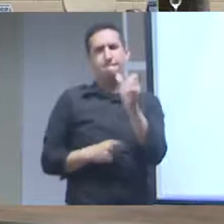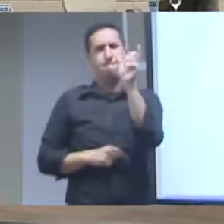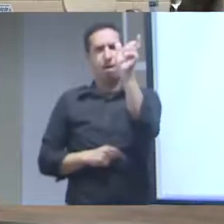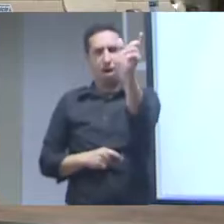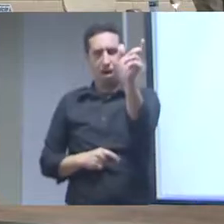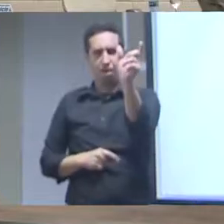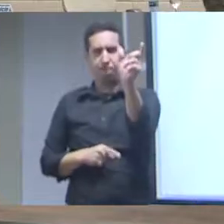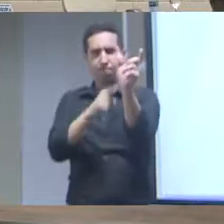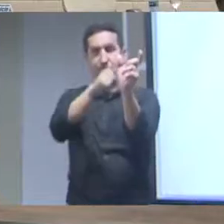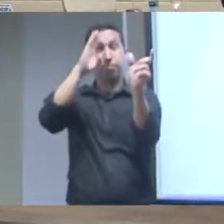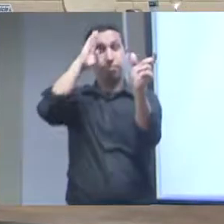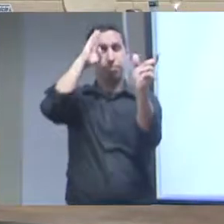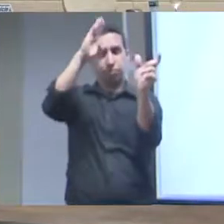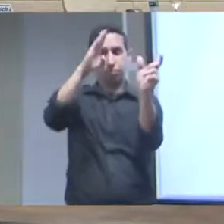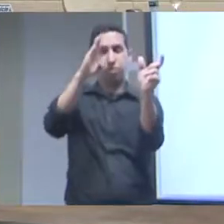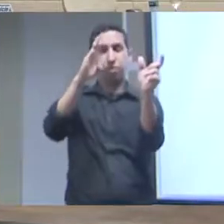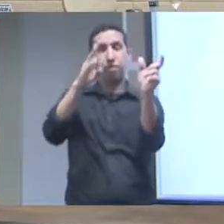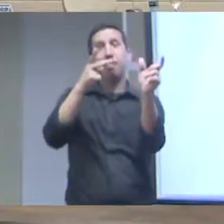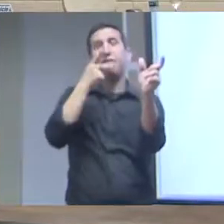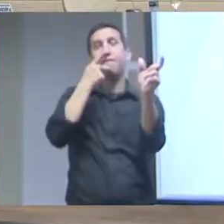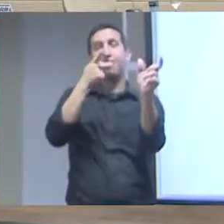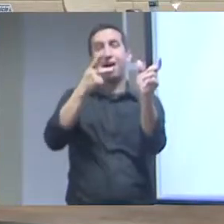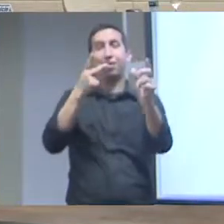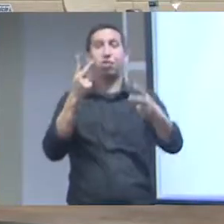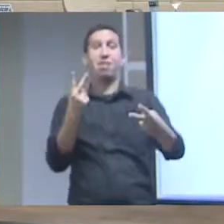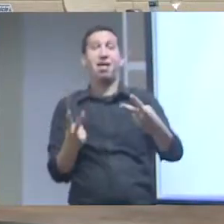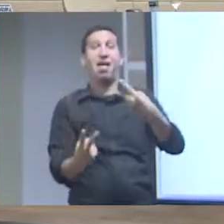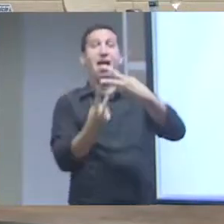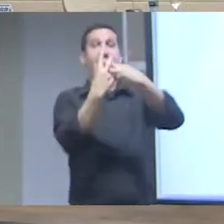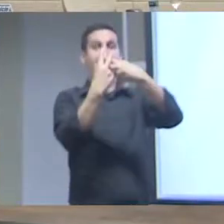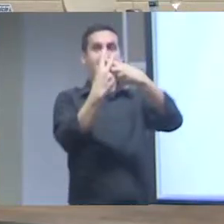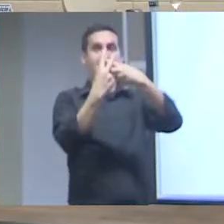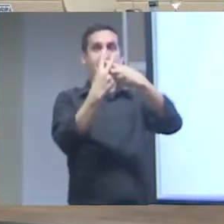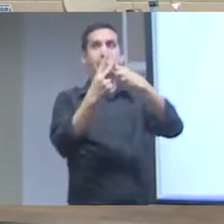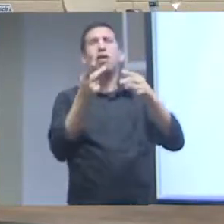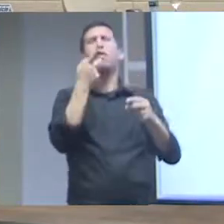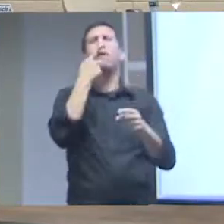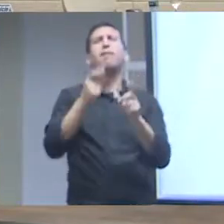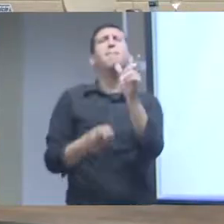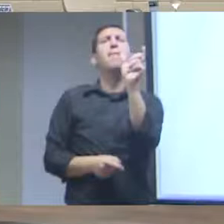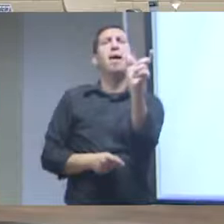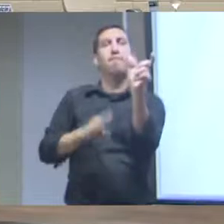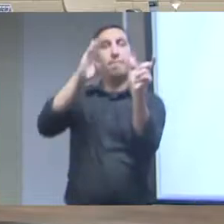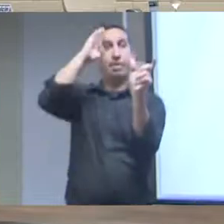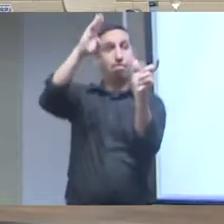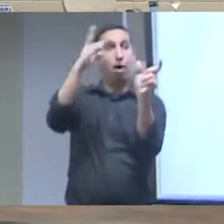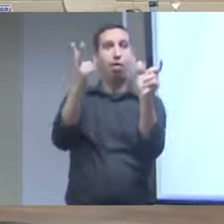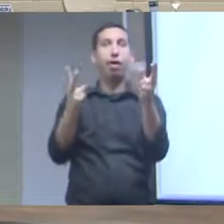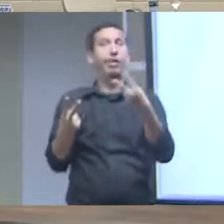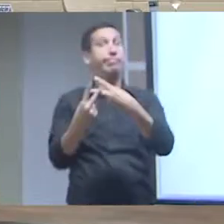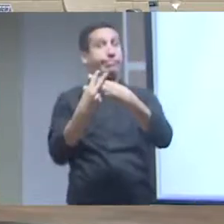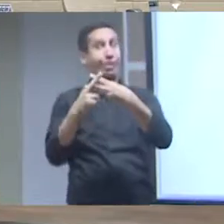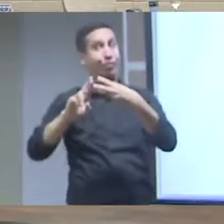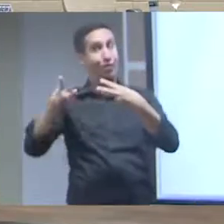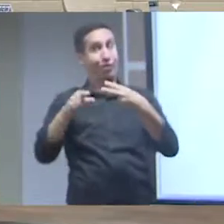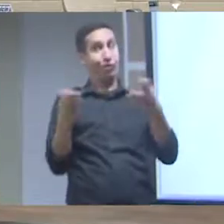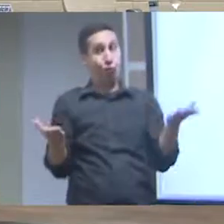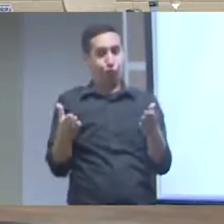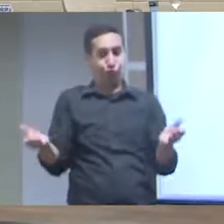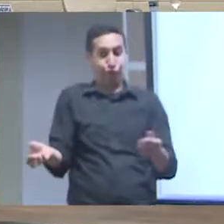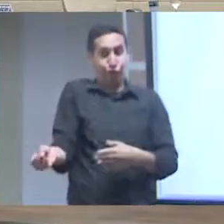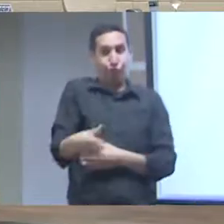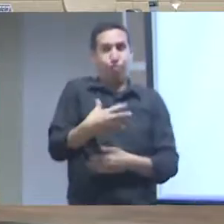tem termos associados a esses recursos tem uma escata que chama Cezalpini Equinata lá no herbário tem um